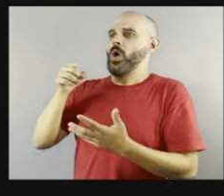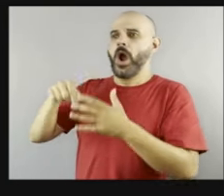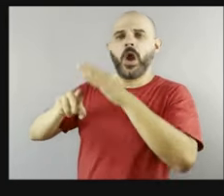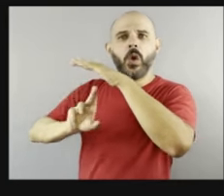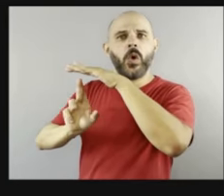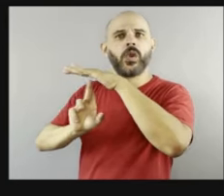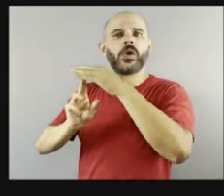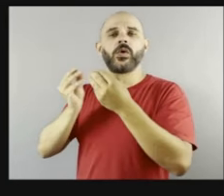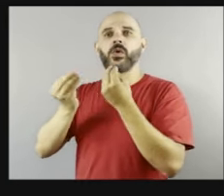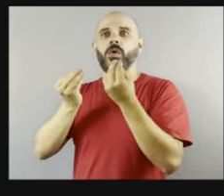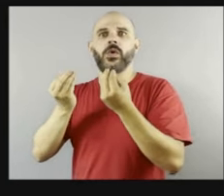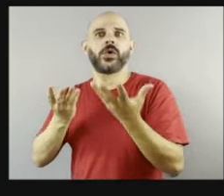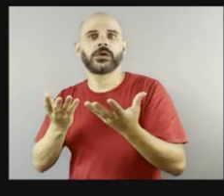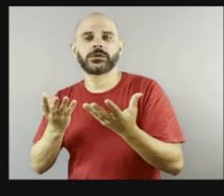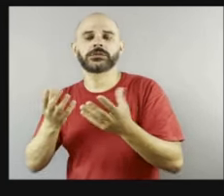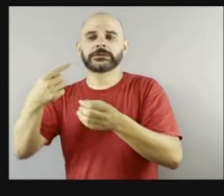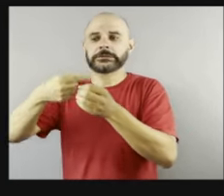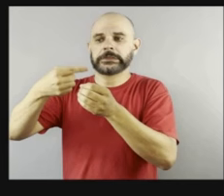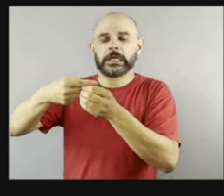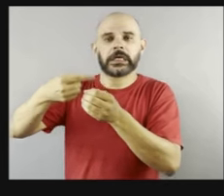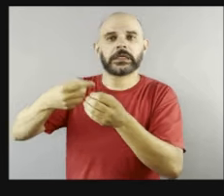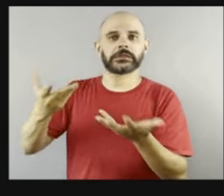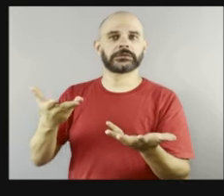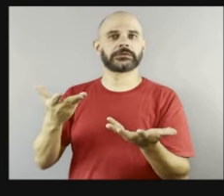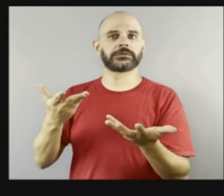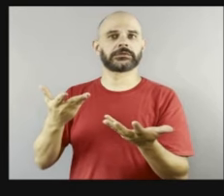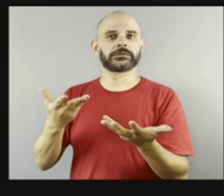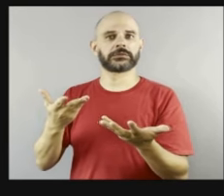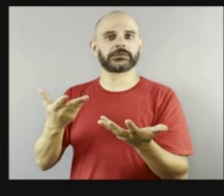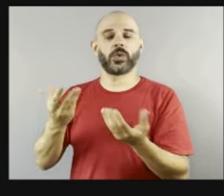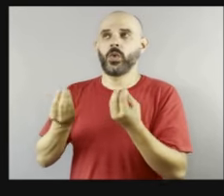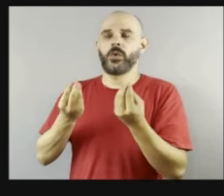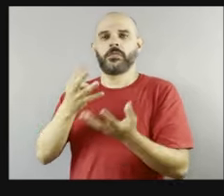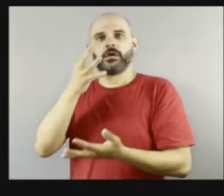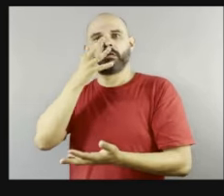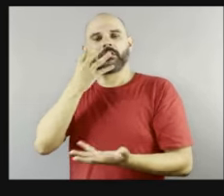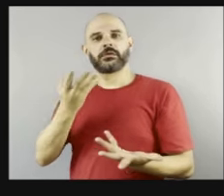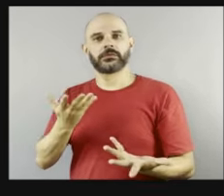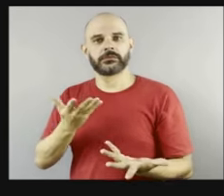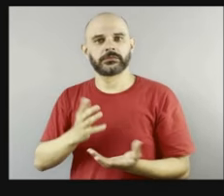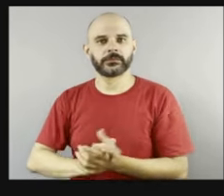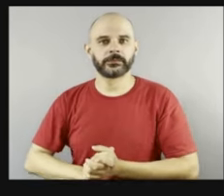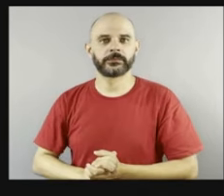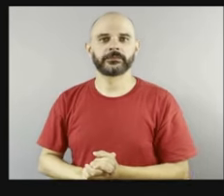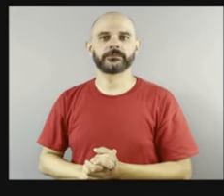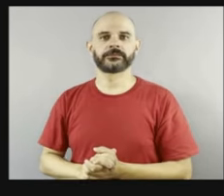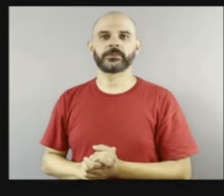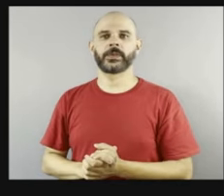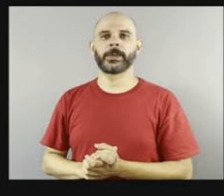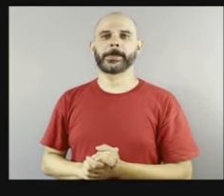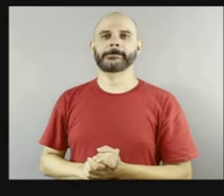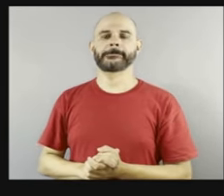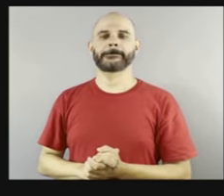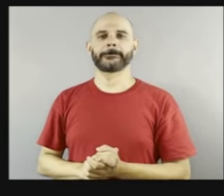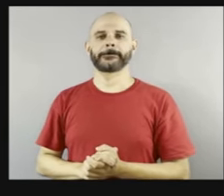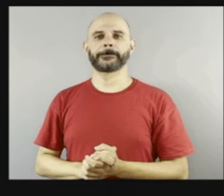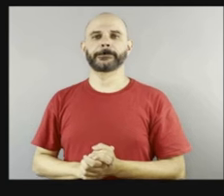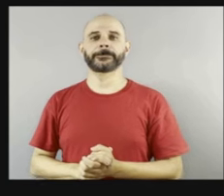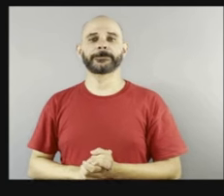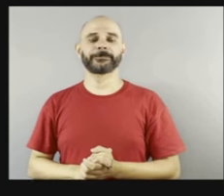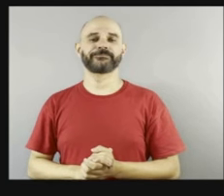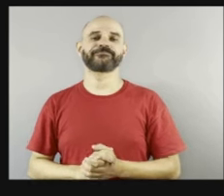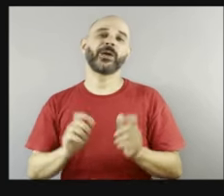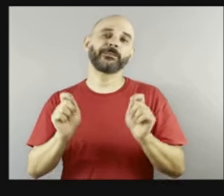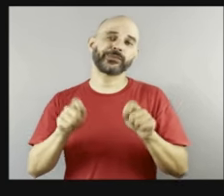né? Exatamente. E é tão... Deveria ser tão mais comum, né? Um espaço ali